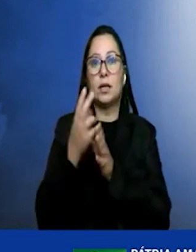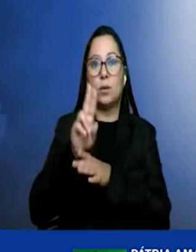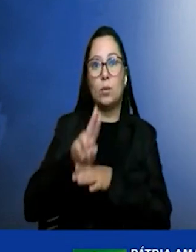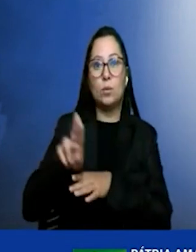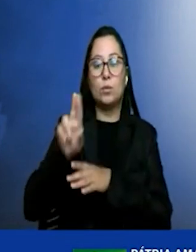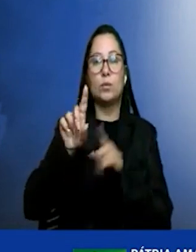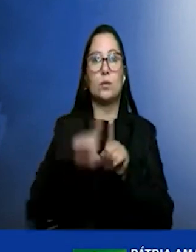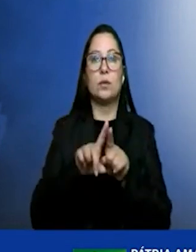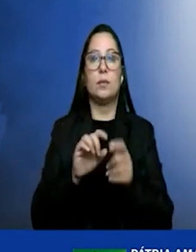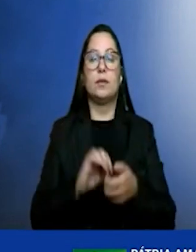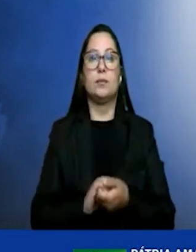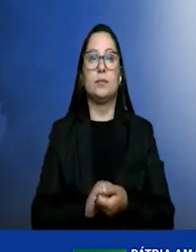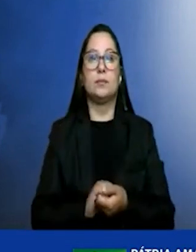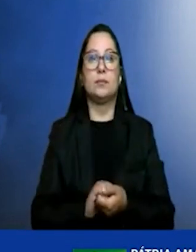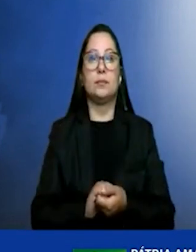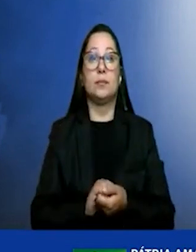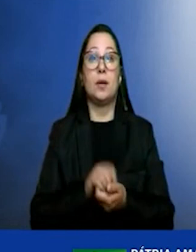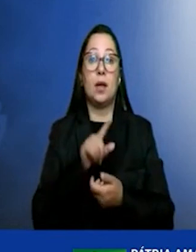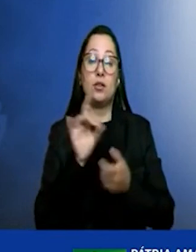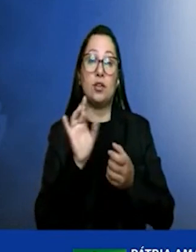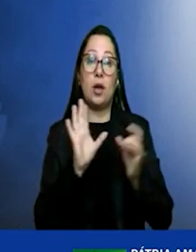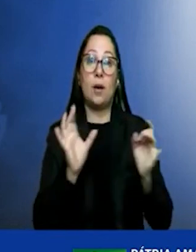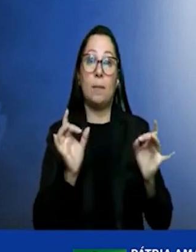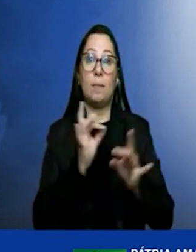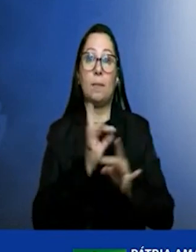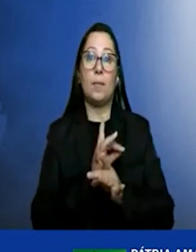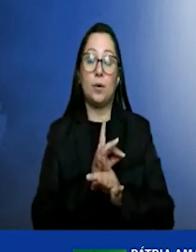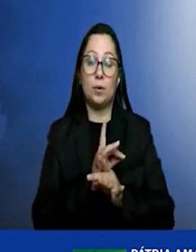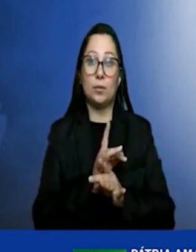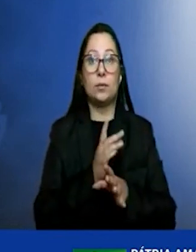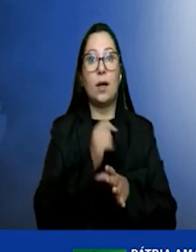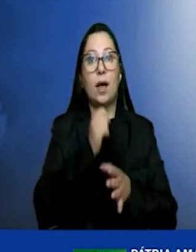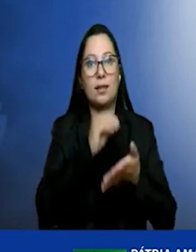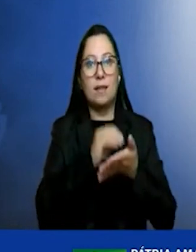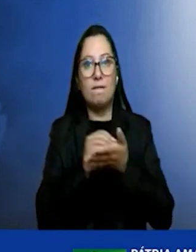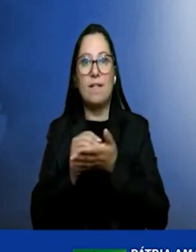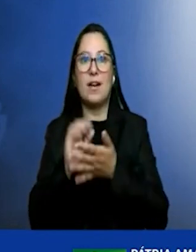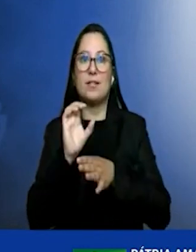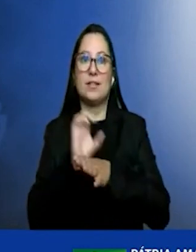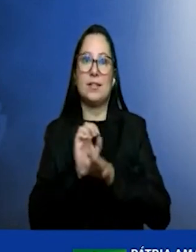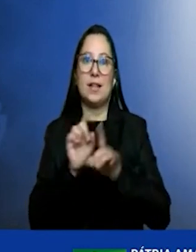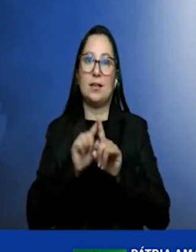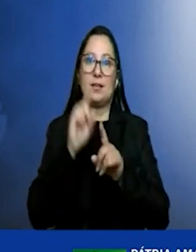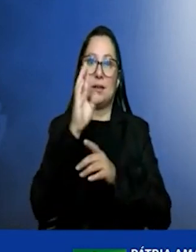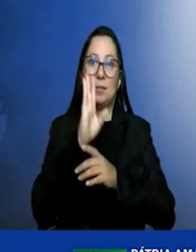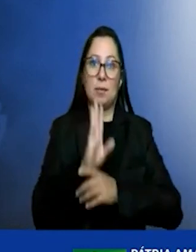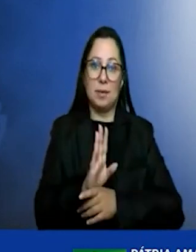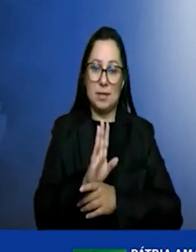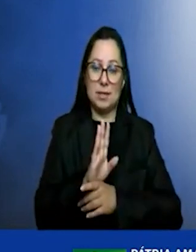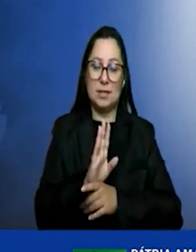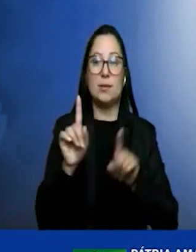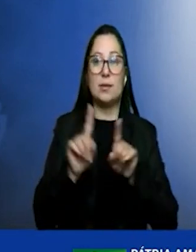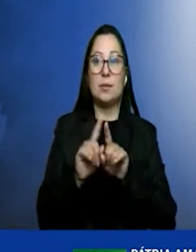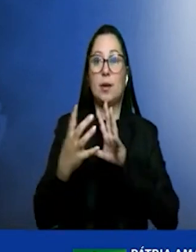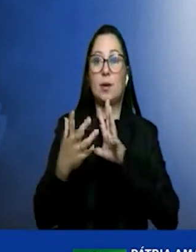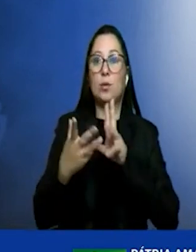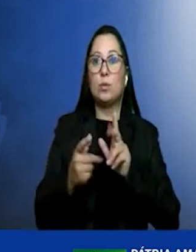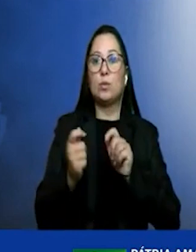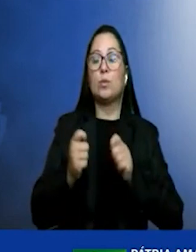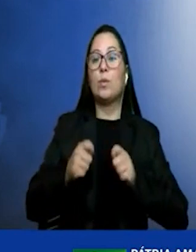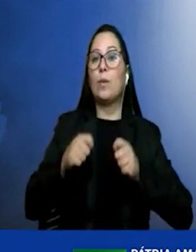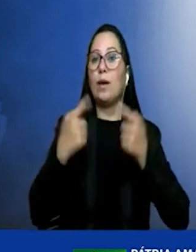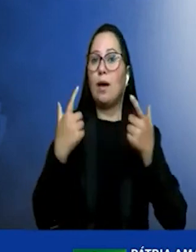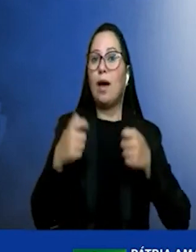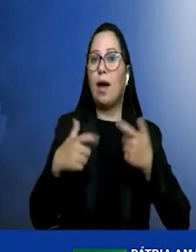aqui já fechando os gargalos hoje no estado e no Brasil e no mundo custo custo pessoal tanto